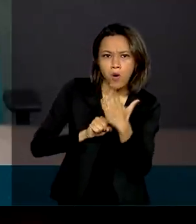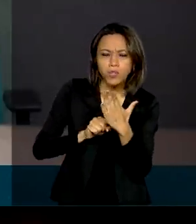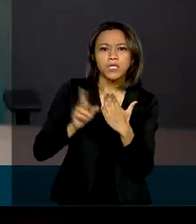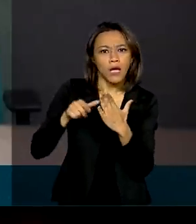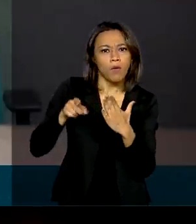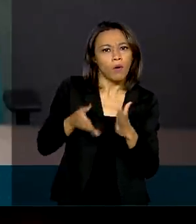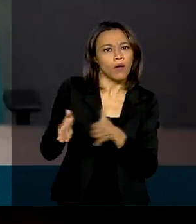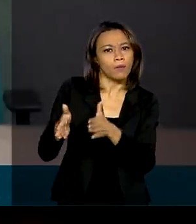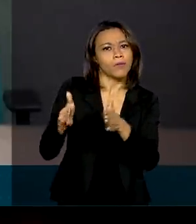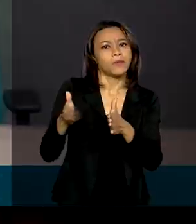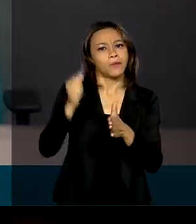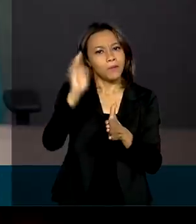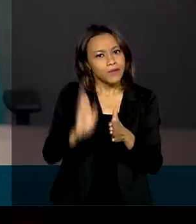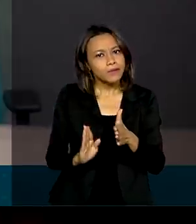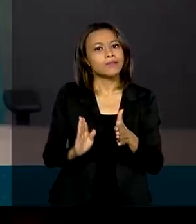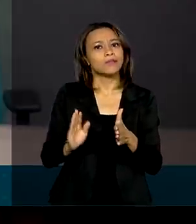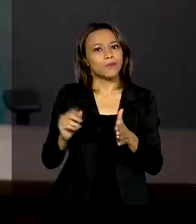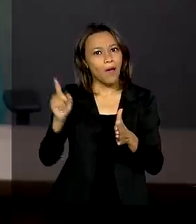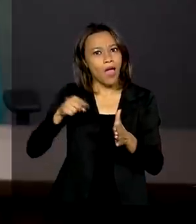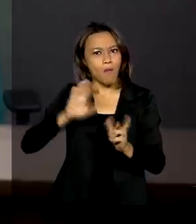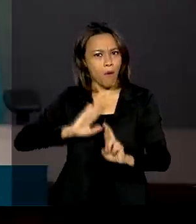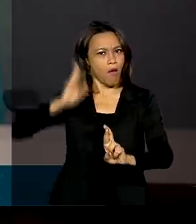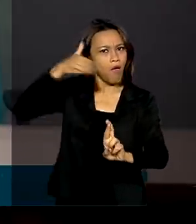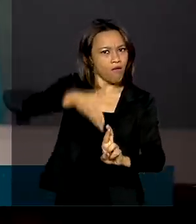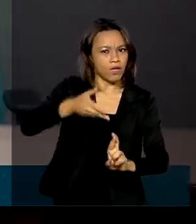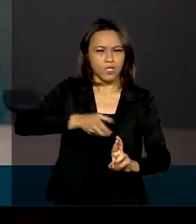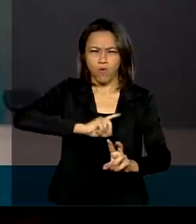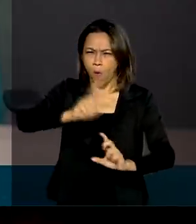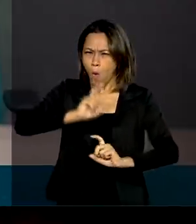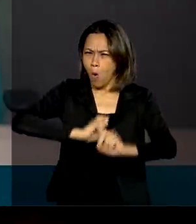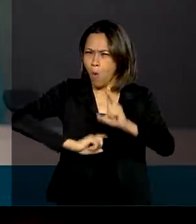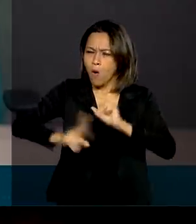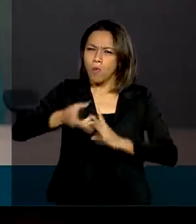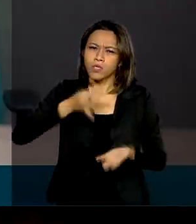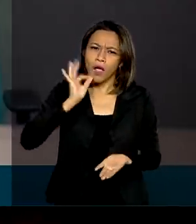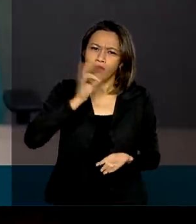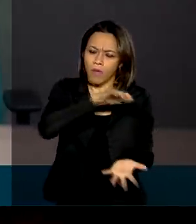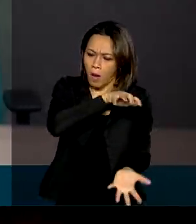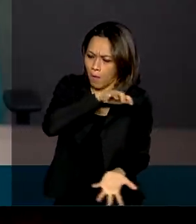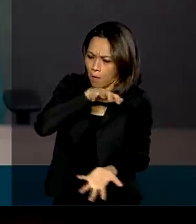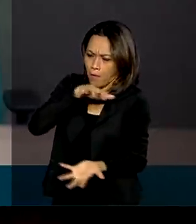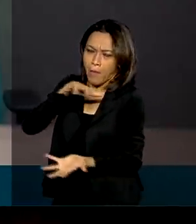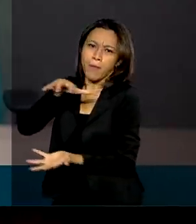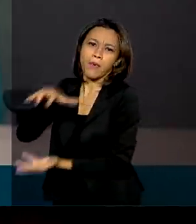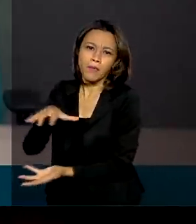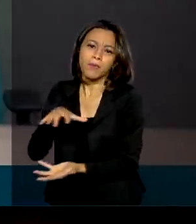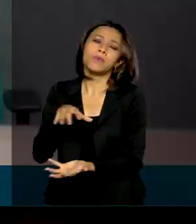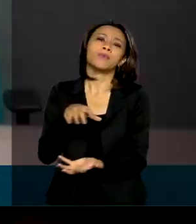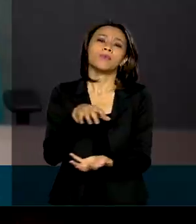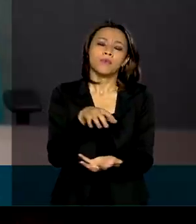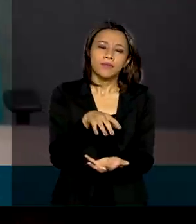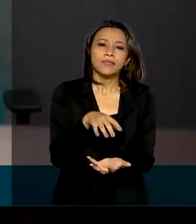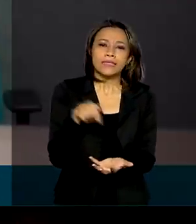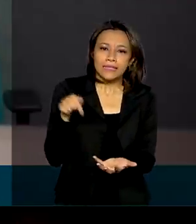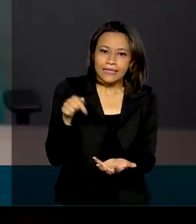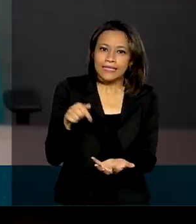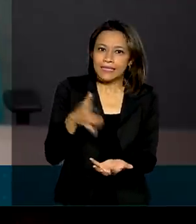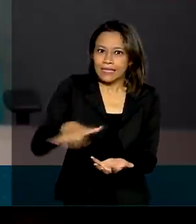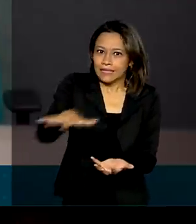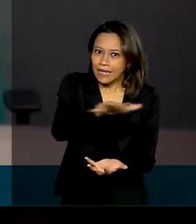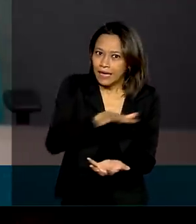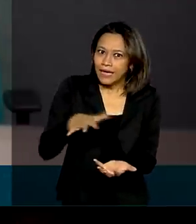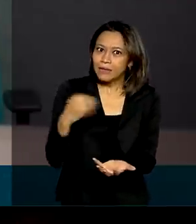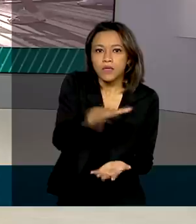que o Brasil continue a ser, de longe, o maior exportador de fato. Que continue a ser um player nesse mercado